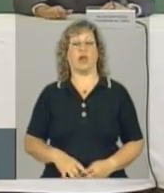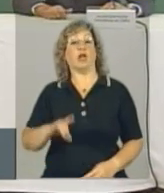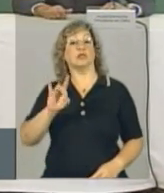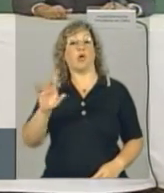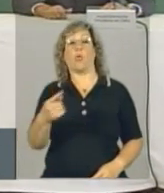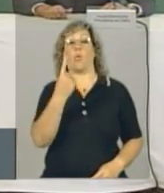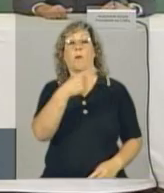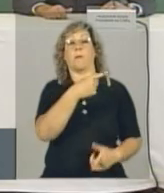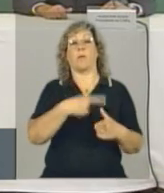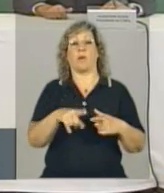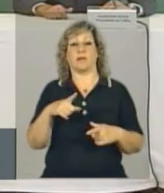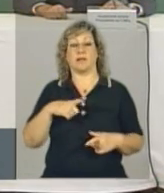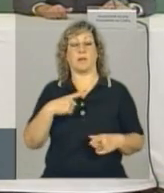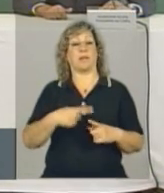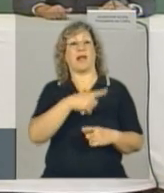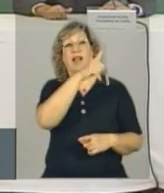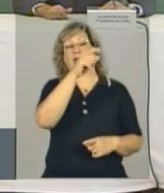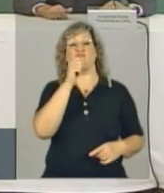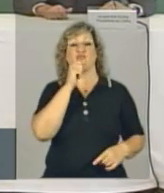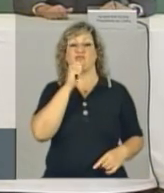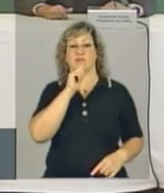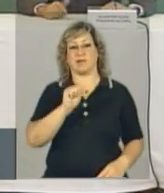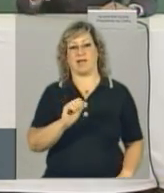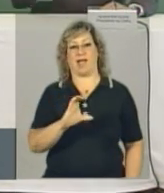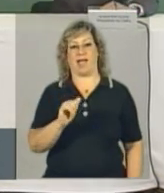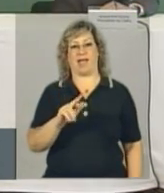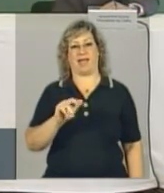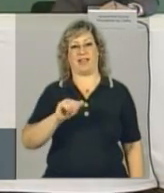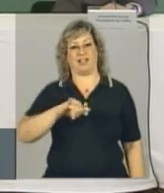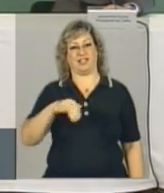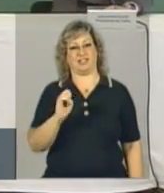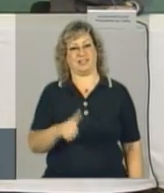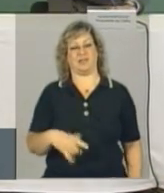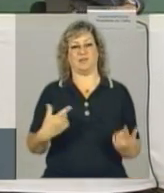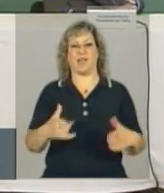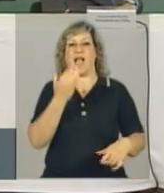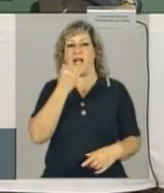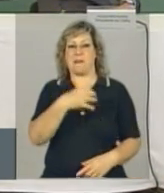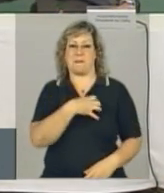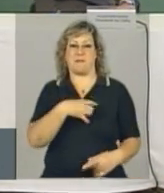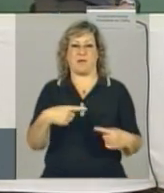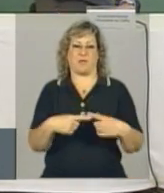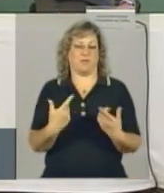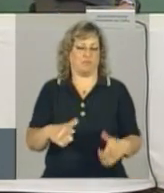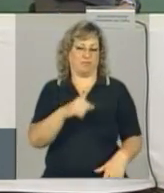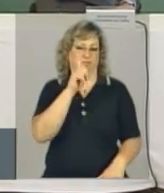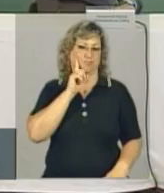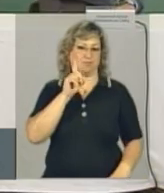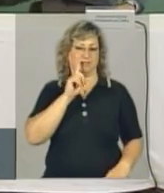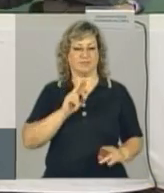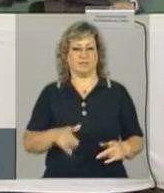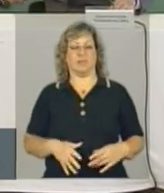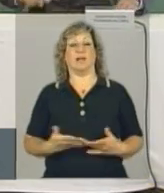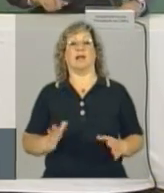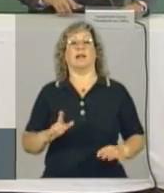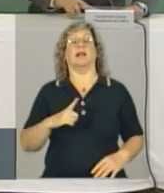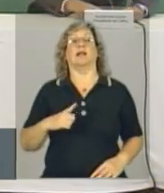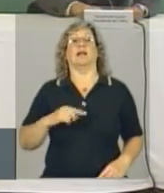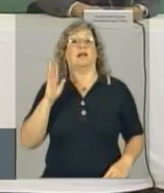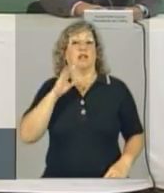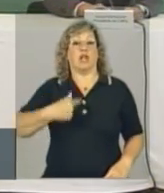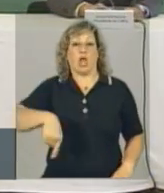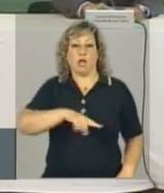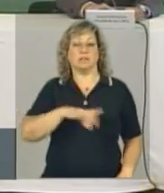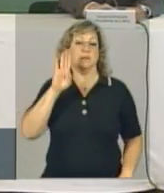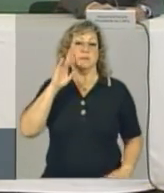está sentindo é que não tem a caragela. Desenho industrial. A área dele está dentro das nossas prioridades, a